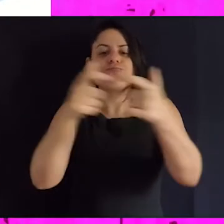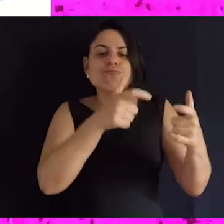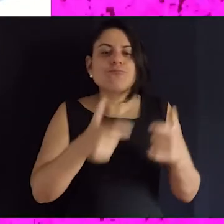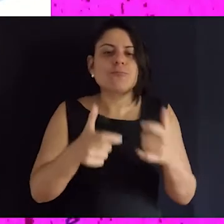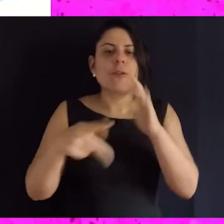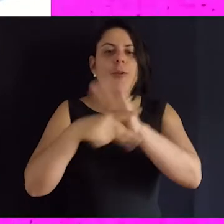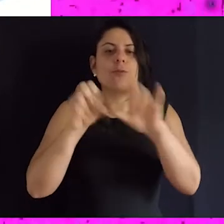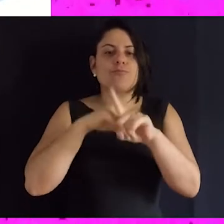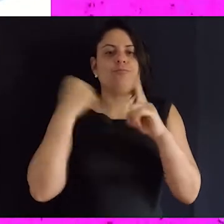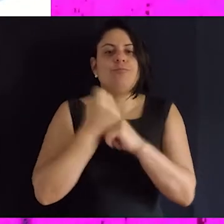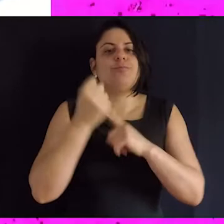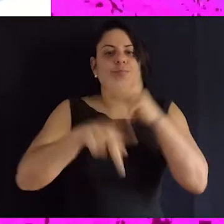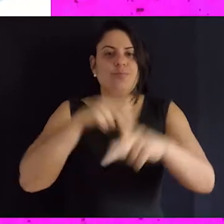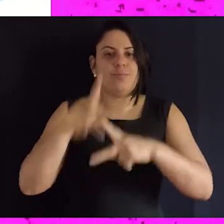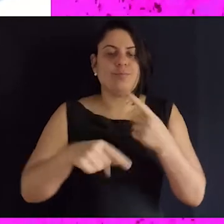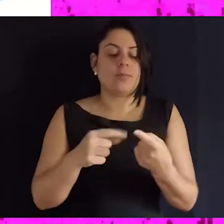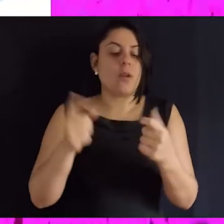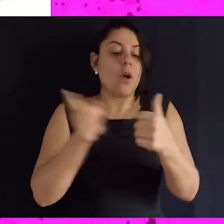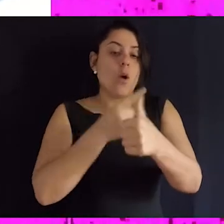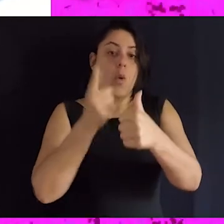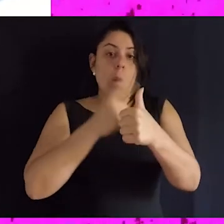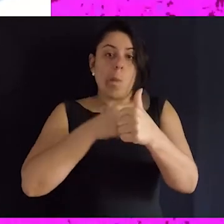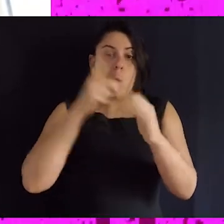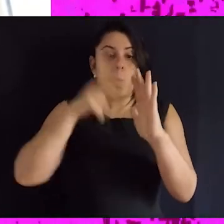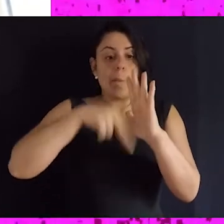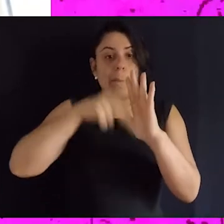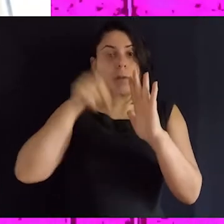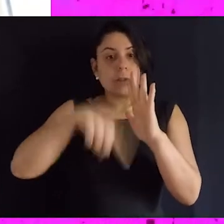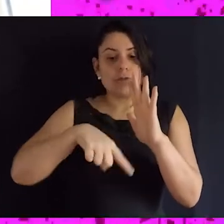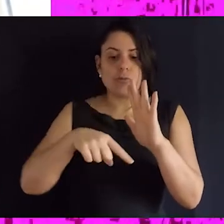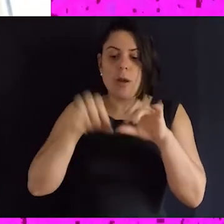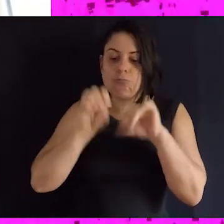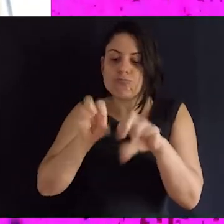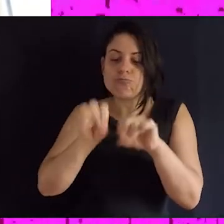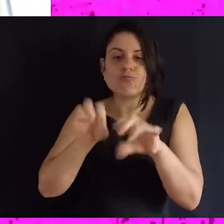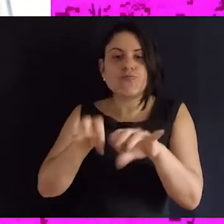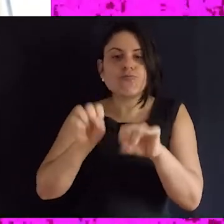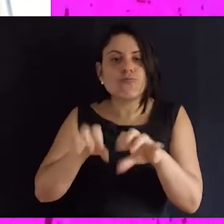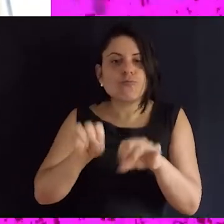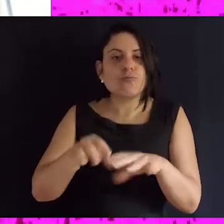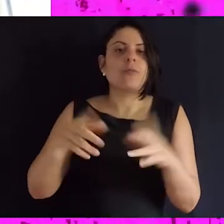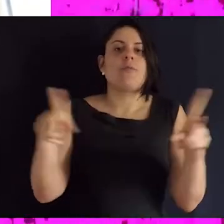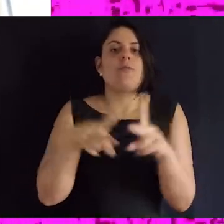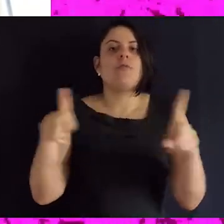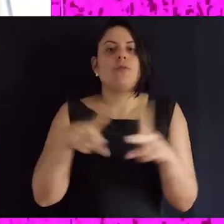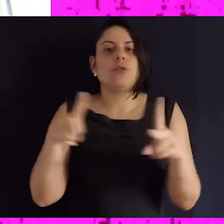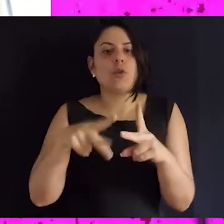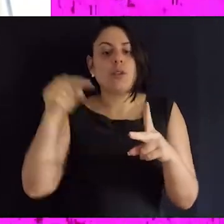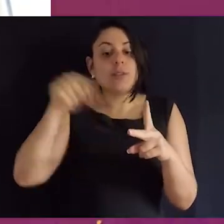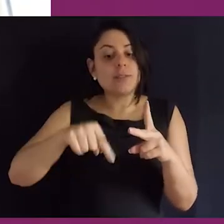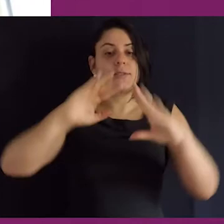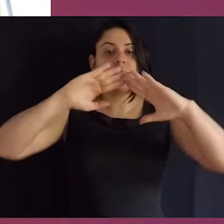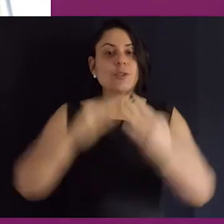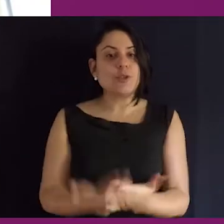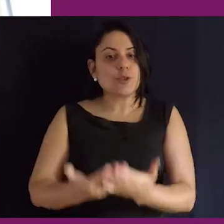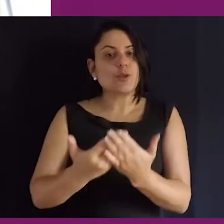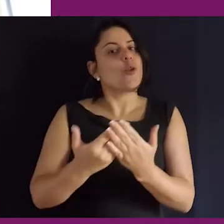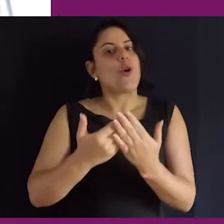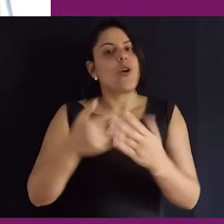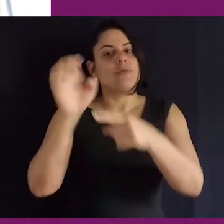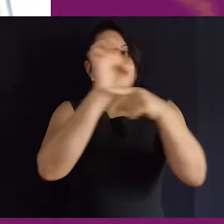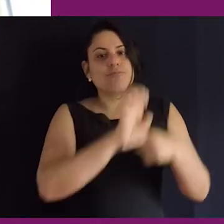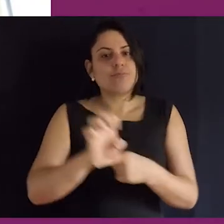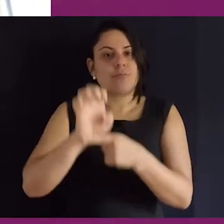políticas públicas e com outros equipamentos da cidade. O primeiro projeto é um projeto de formação de educadores da rede